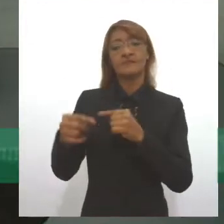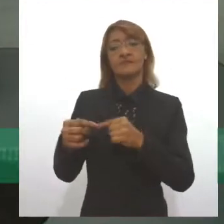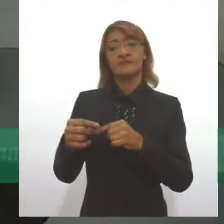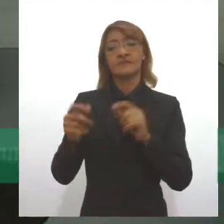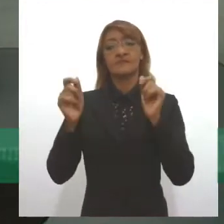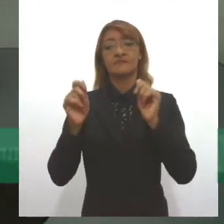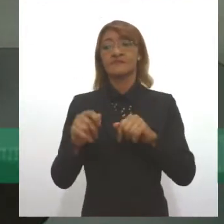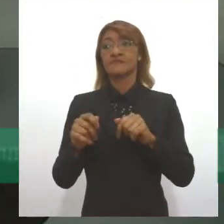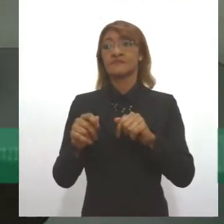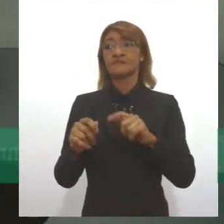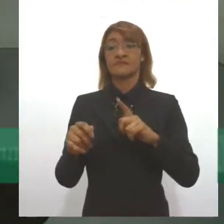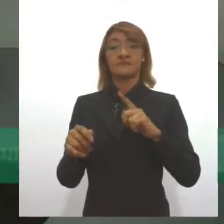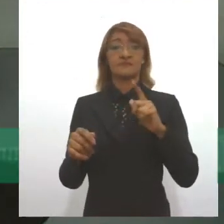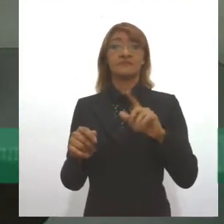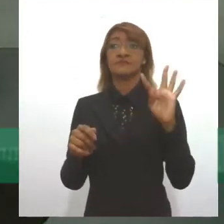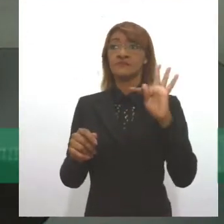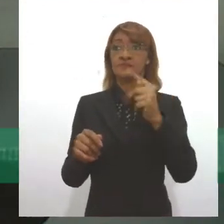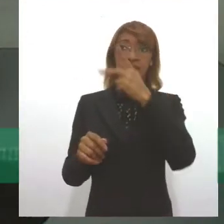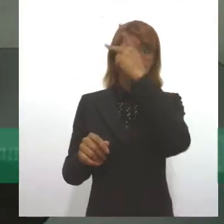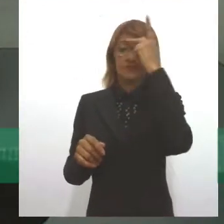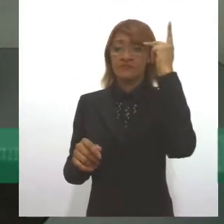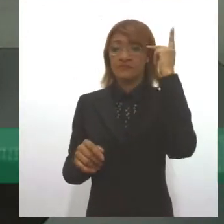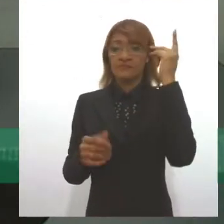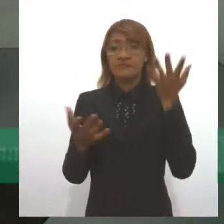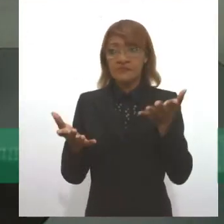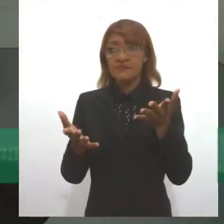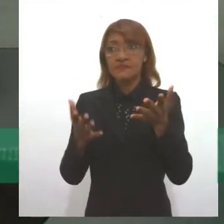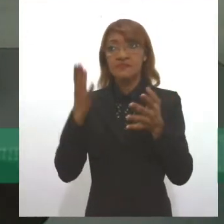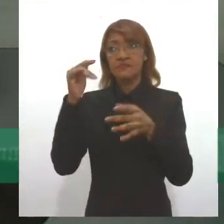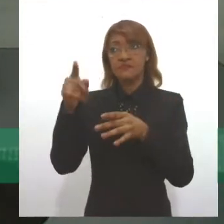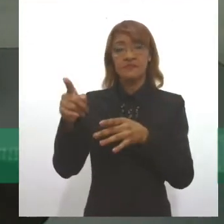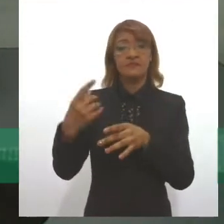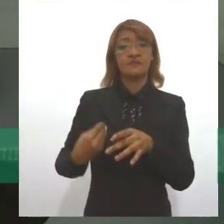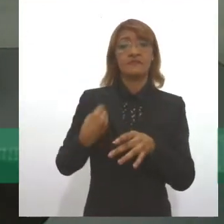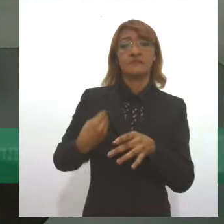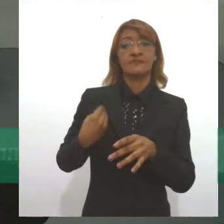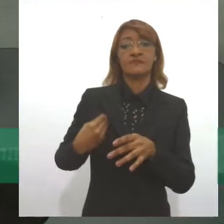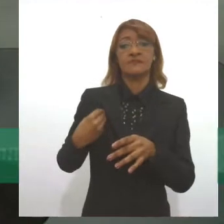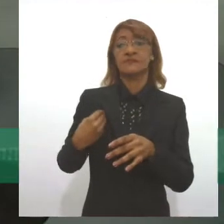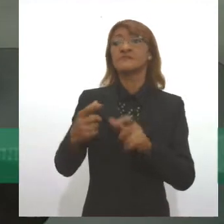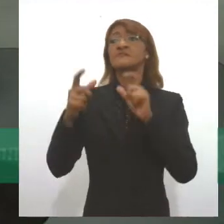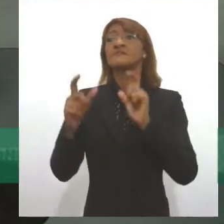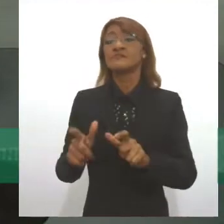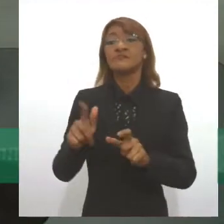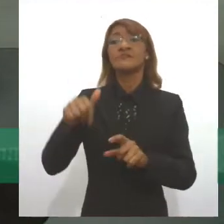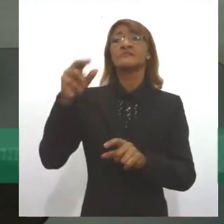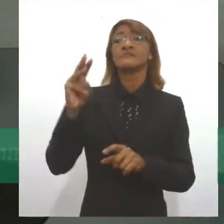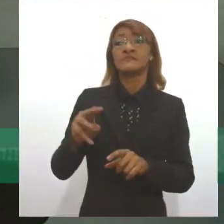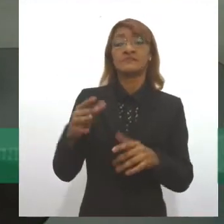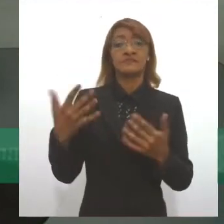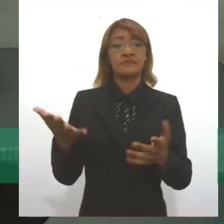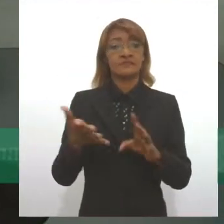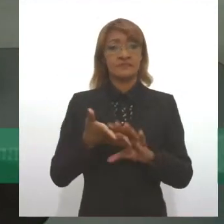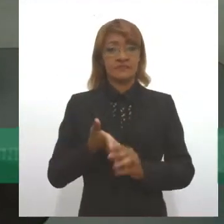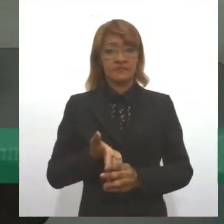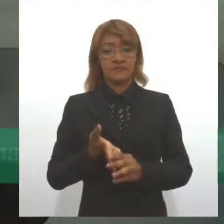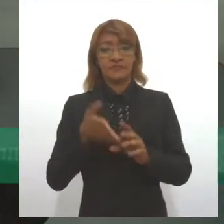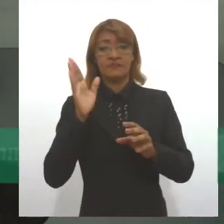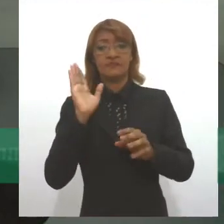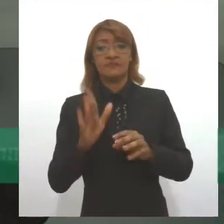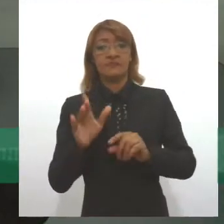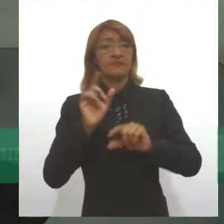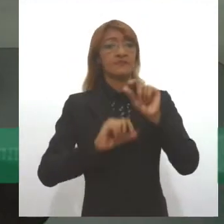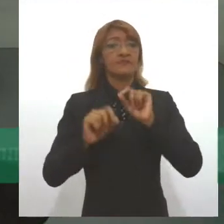as pessoas é nós sabermos que elas existem, sabermos onde elas estão, sabermos quem são. Então, esses dados, inclusive a